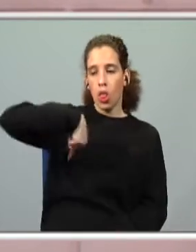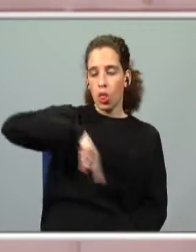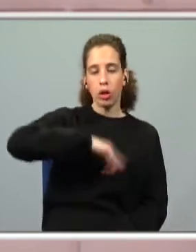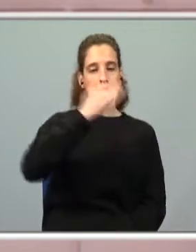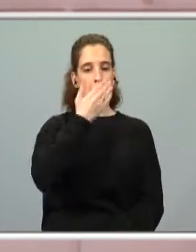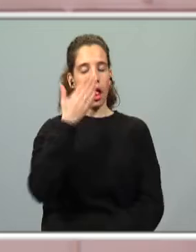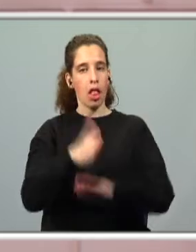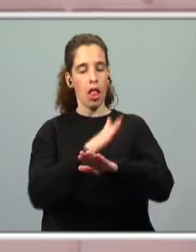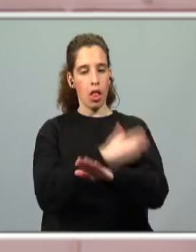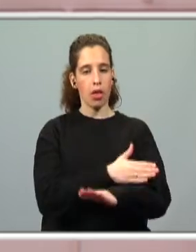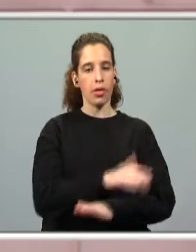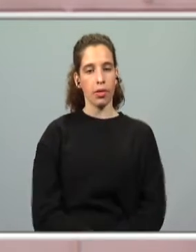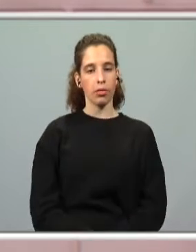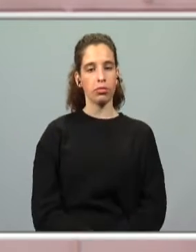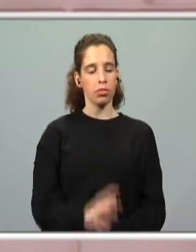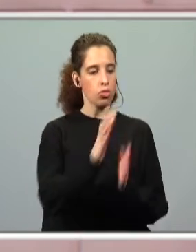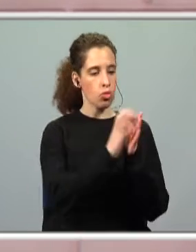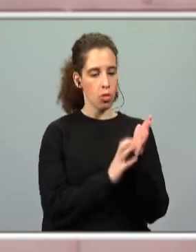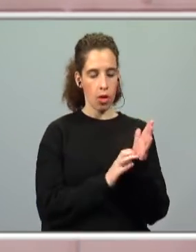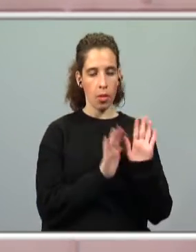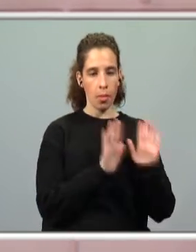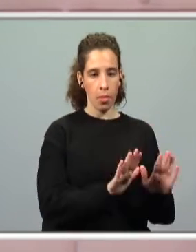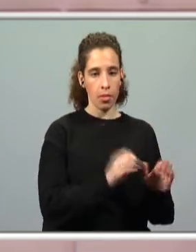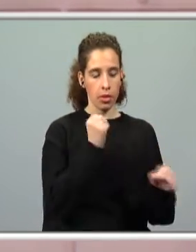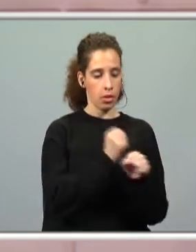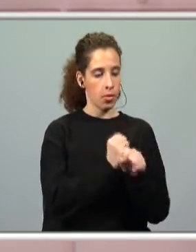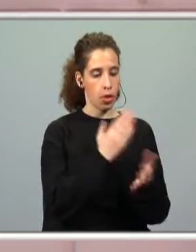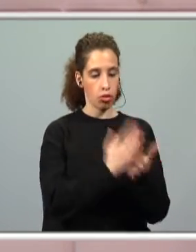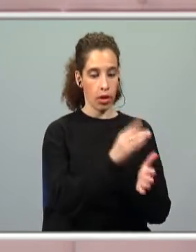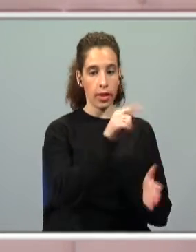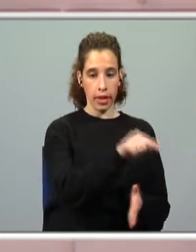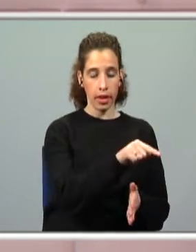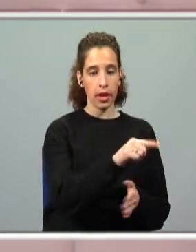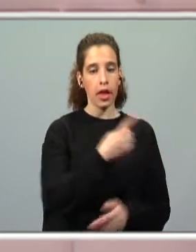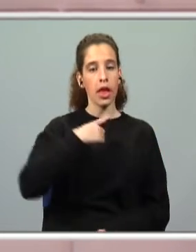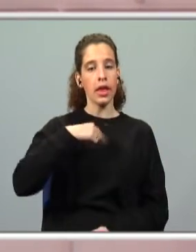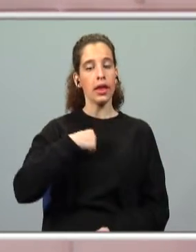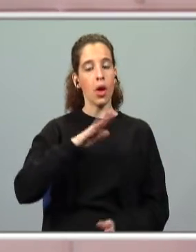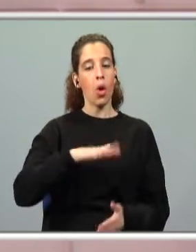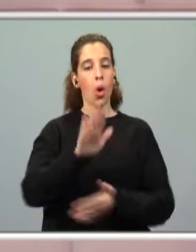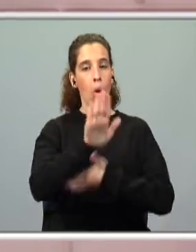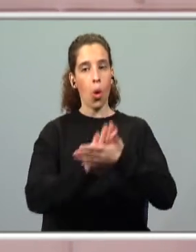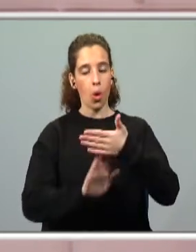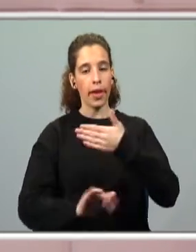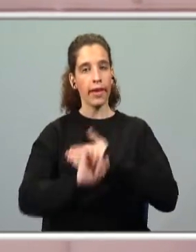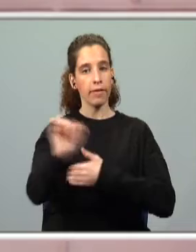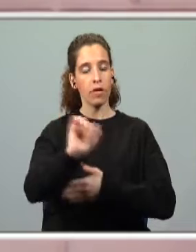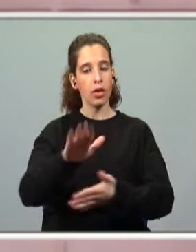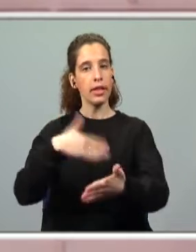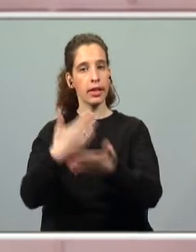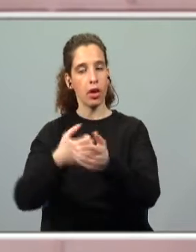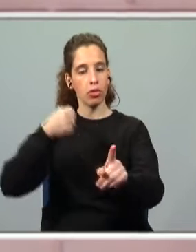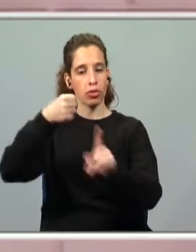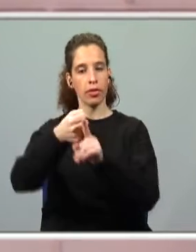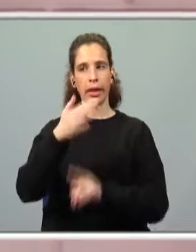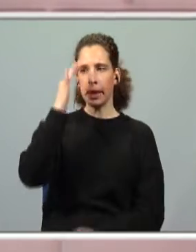anterior, parámos o cherto ali e trabalhámos até ali. E eu deixei aos vossos colegas um desafio que fosse imaginar